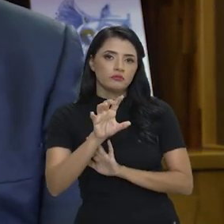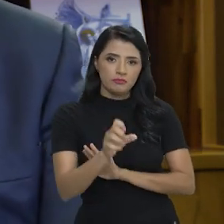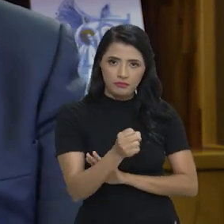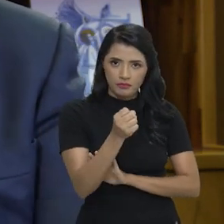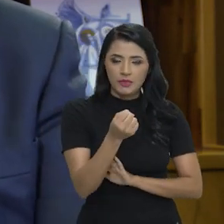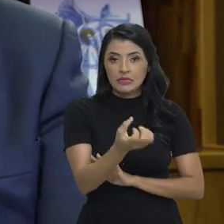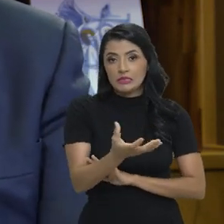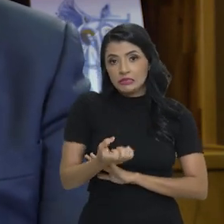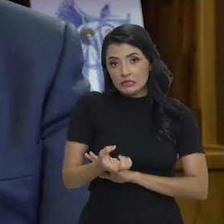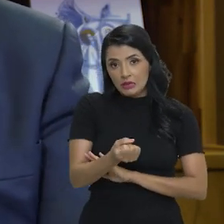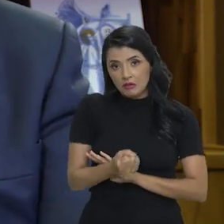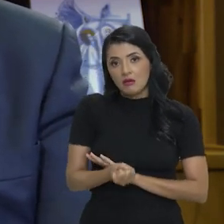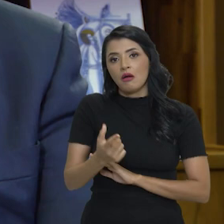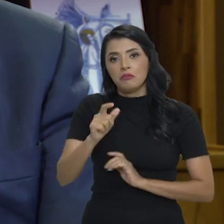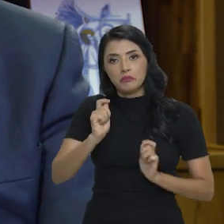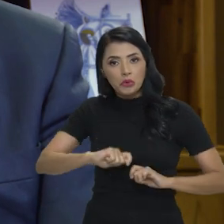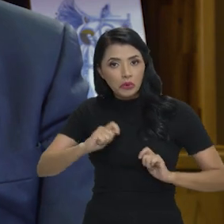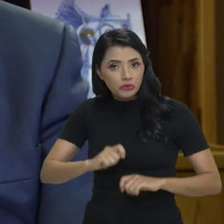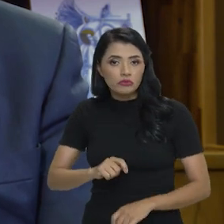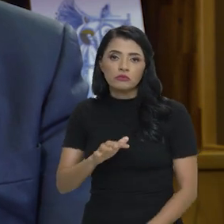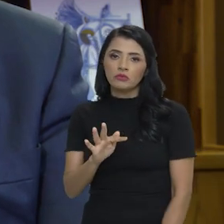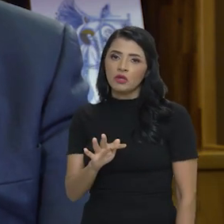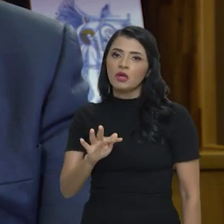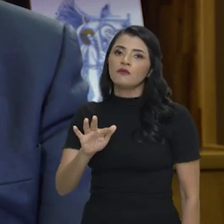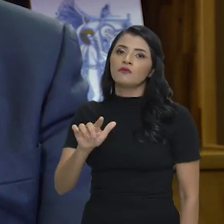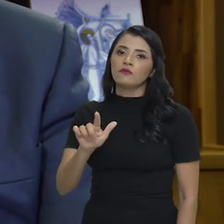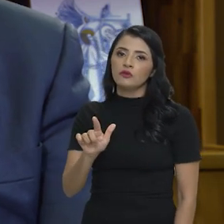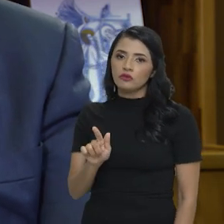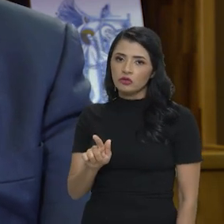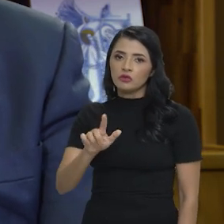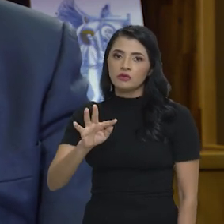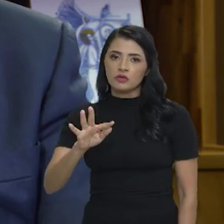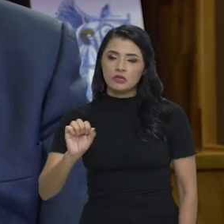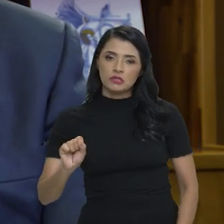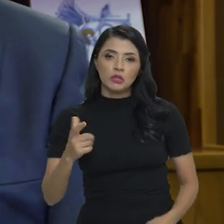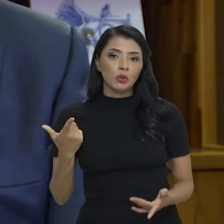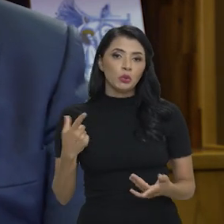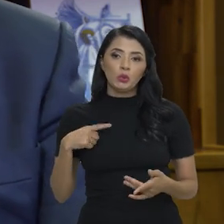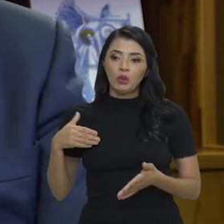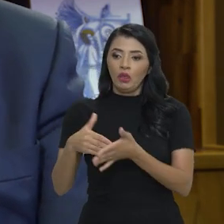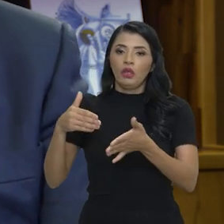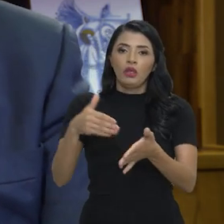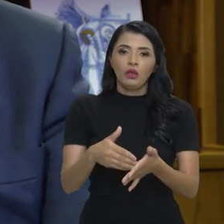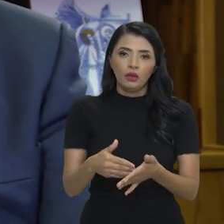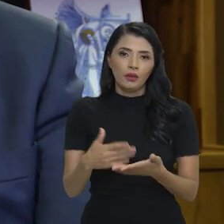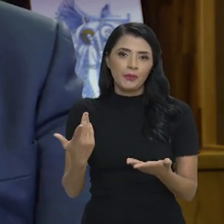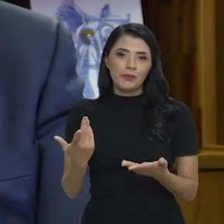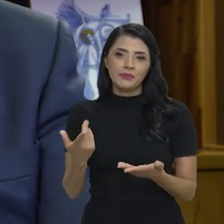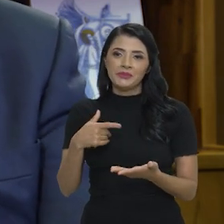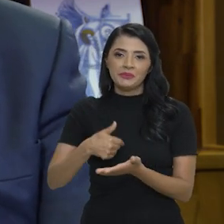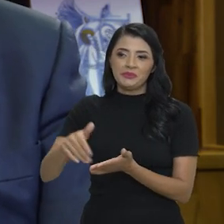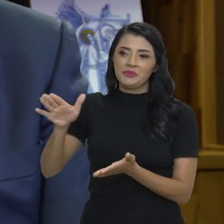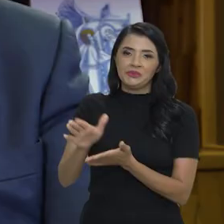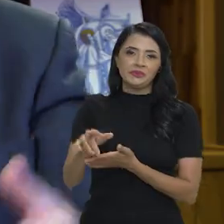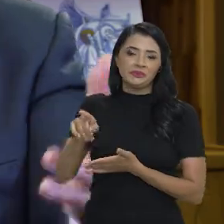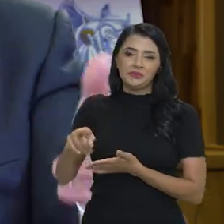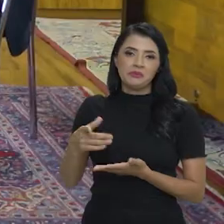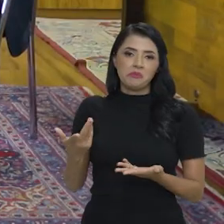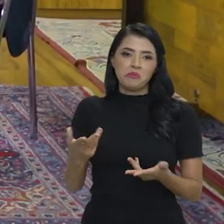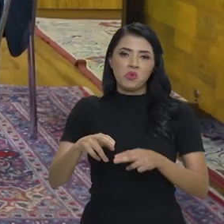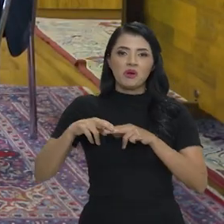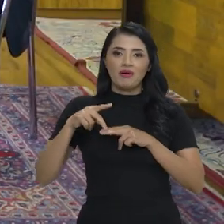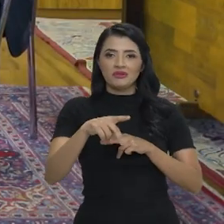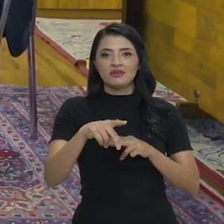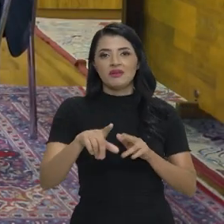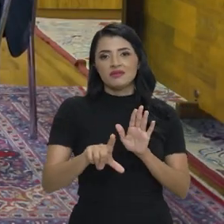também direito ao seu saque do fundo de garantia. E tudo isso está impedido por esse caso de demissão no